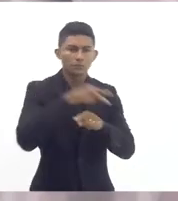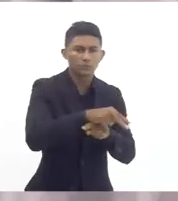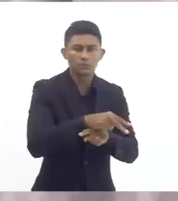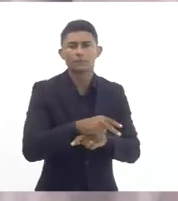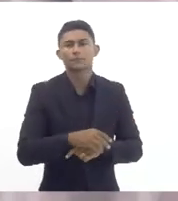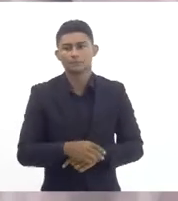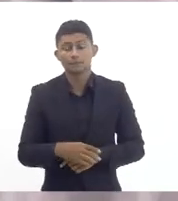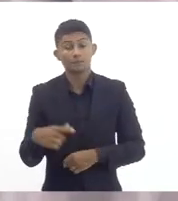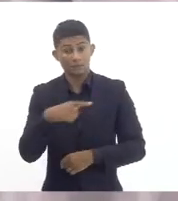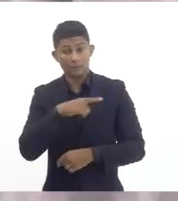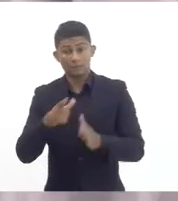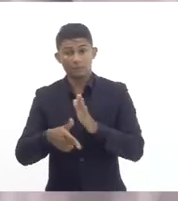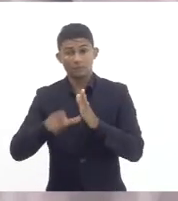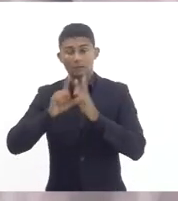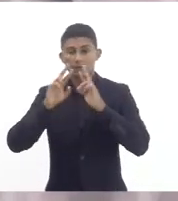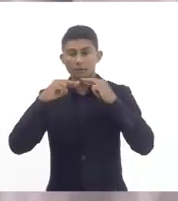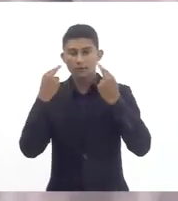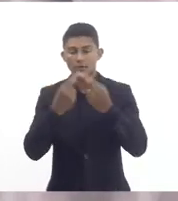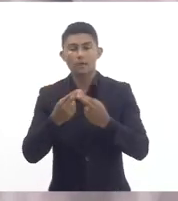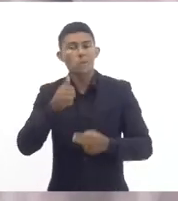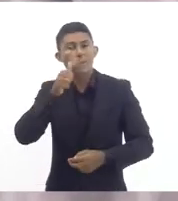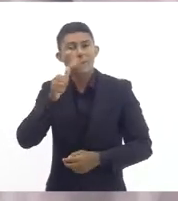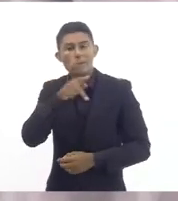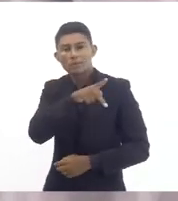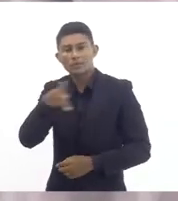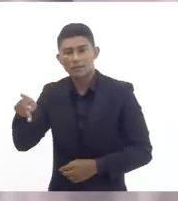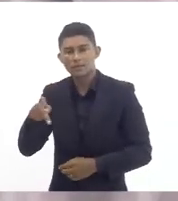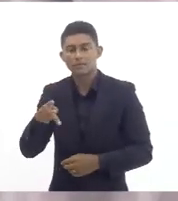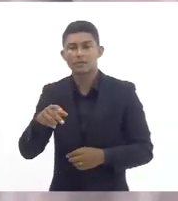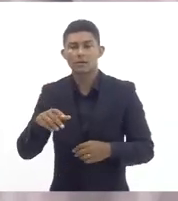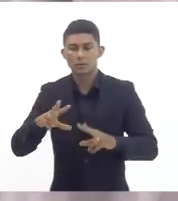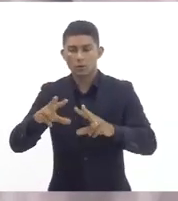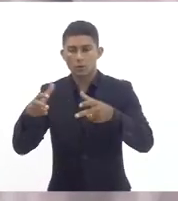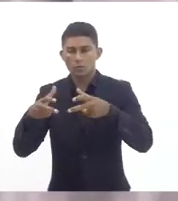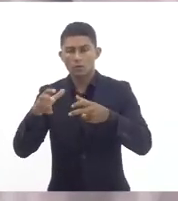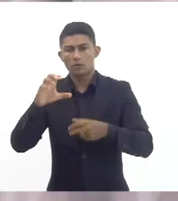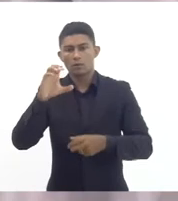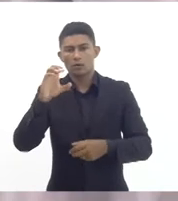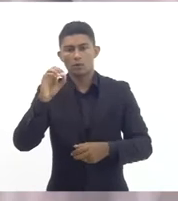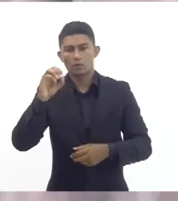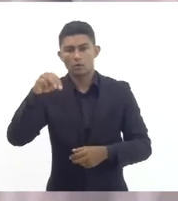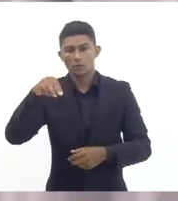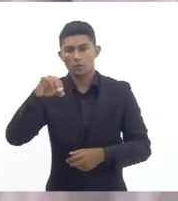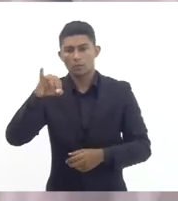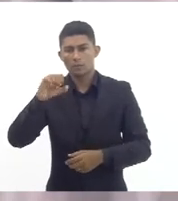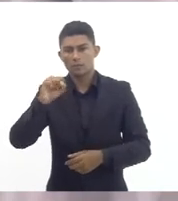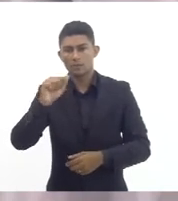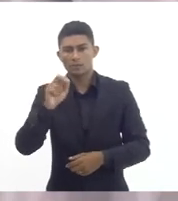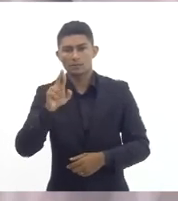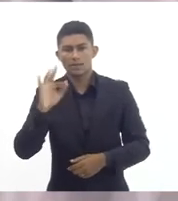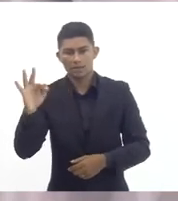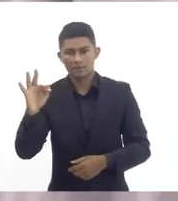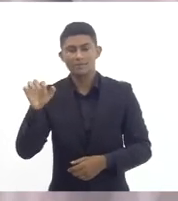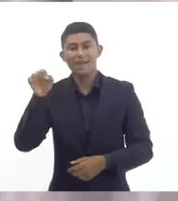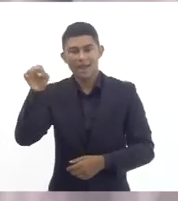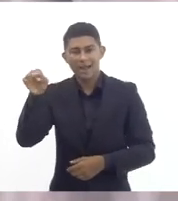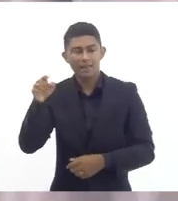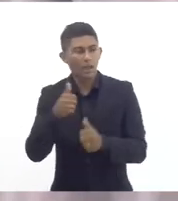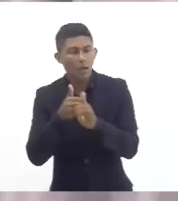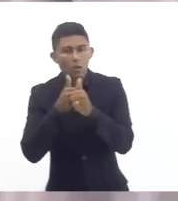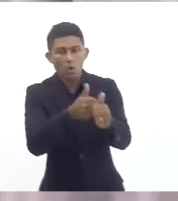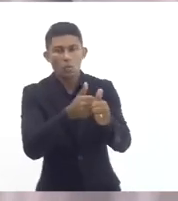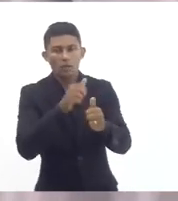a presidente da Comissarf que é a comissão que acompanha o regime de recuperação fiscal aqui no estado do Rio de Janeiro onde essas posições foram